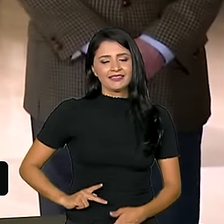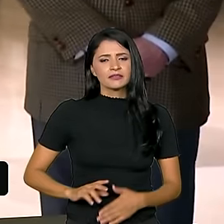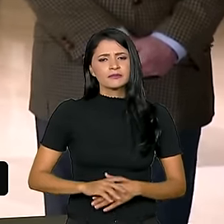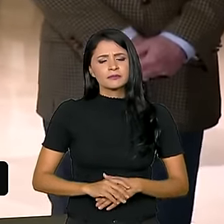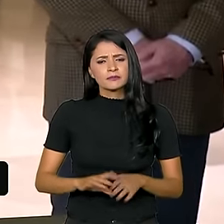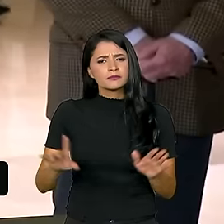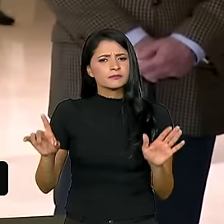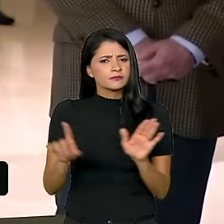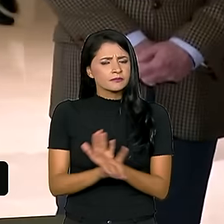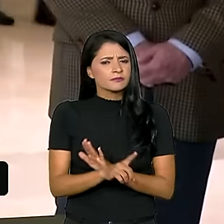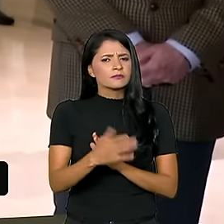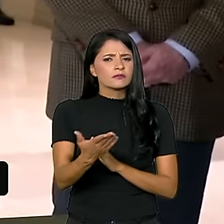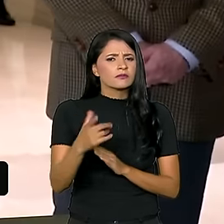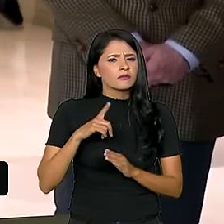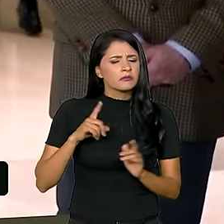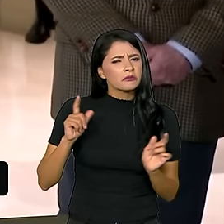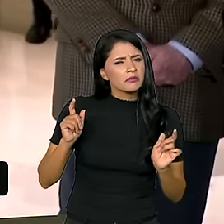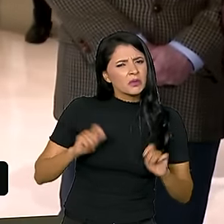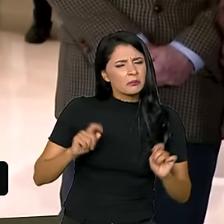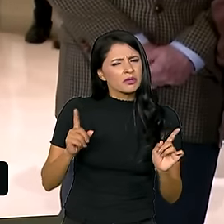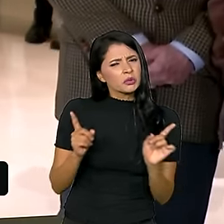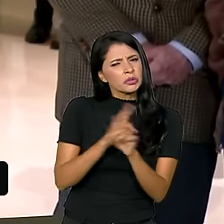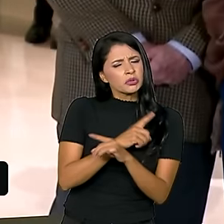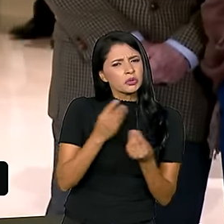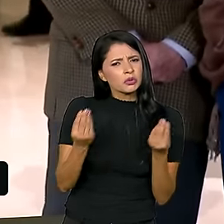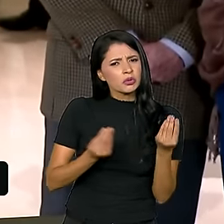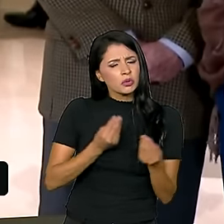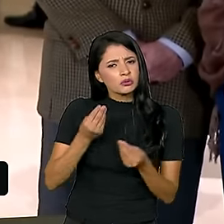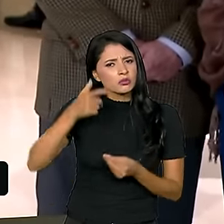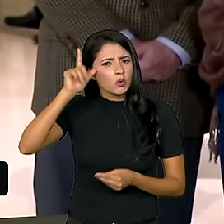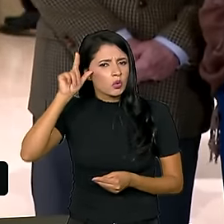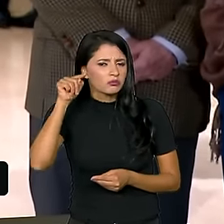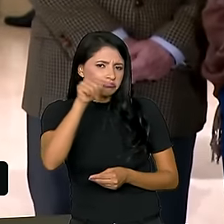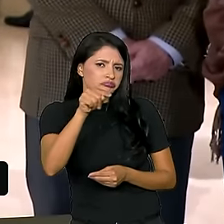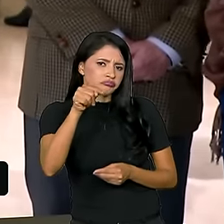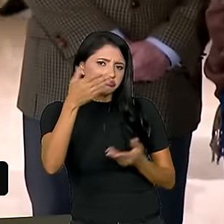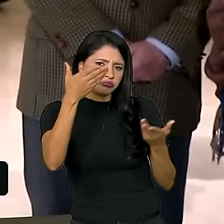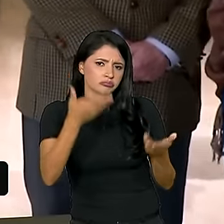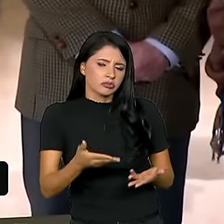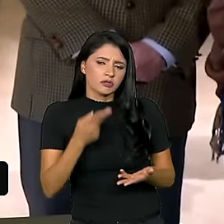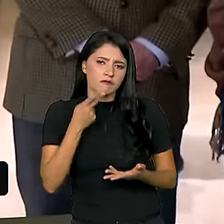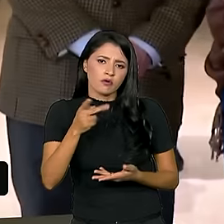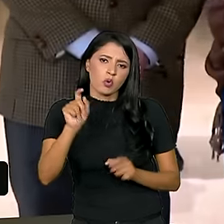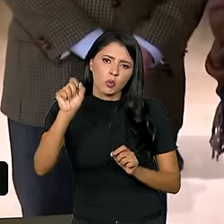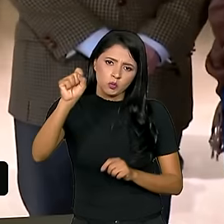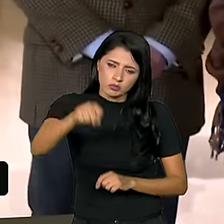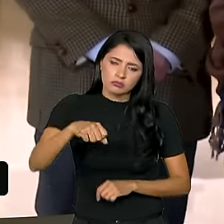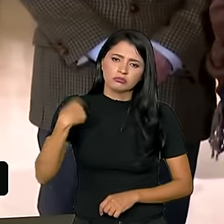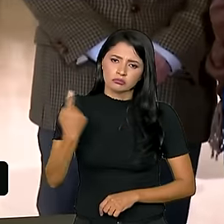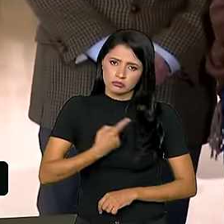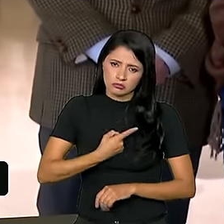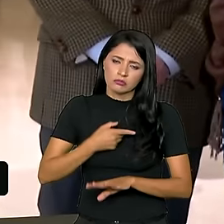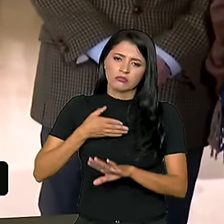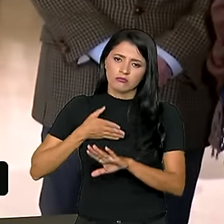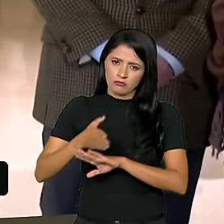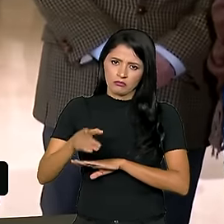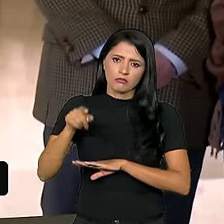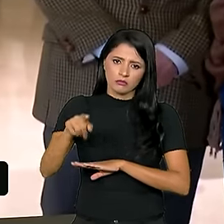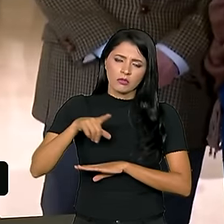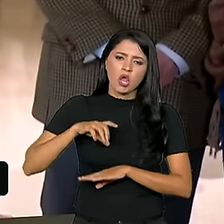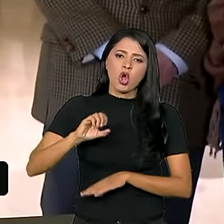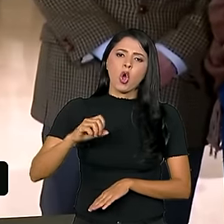Presidente, isso não é contraditório. Ontem, o senhor confirmou que a gente vai entrar na